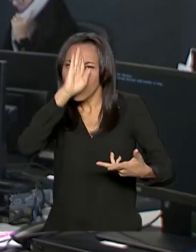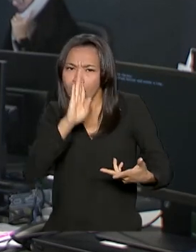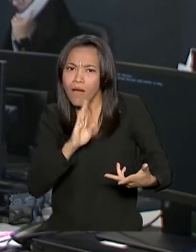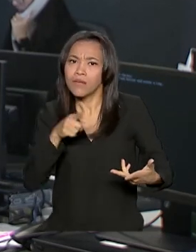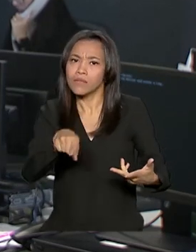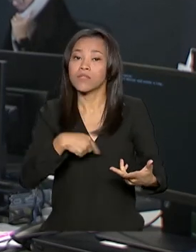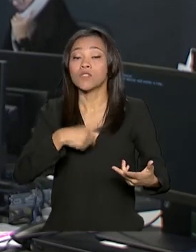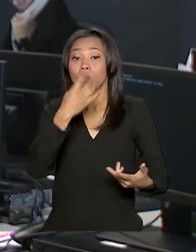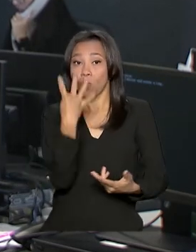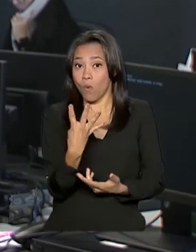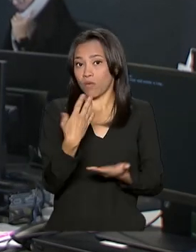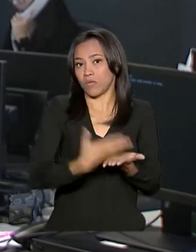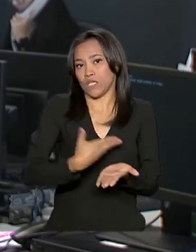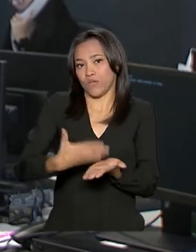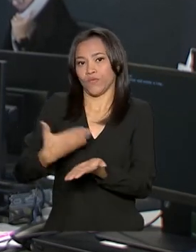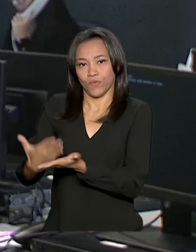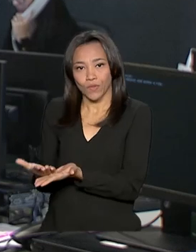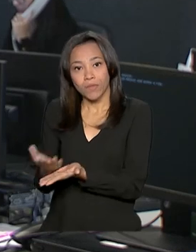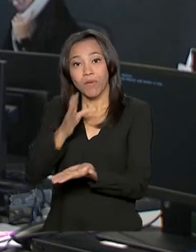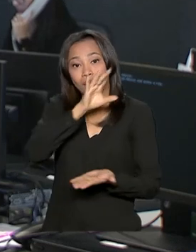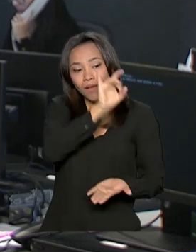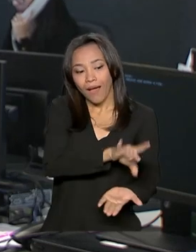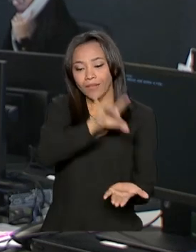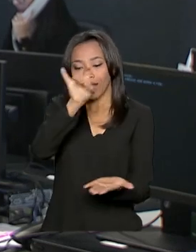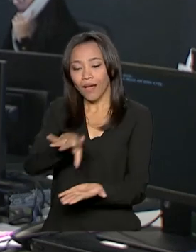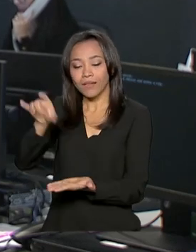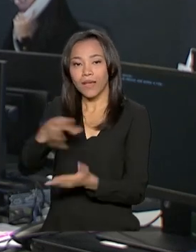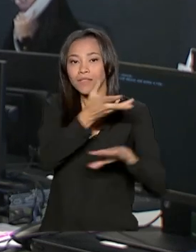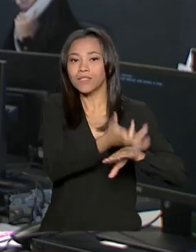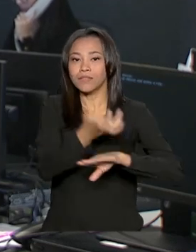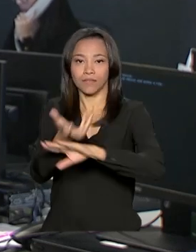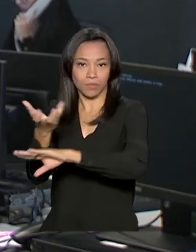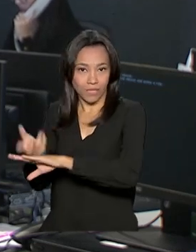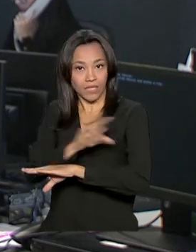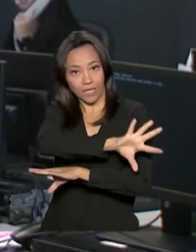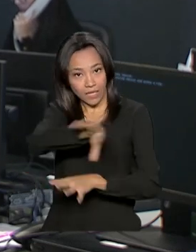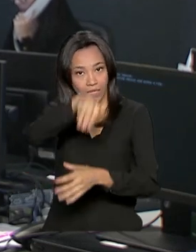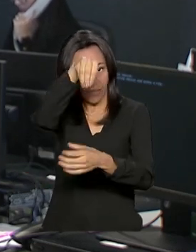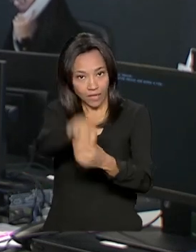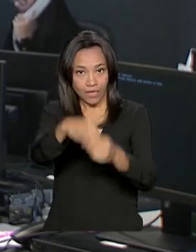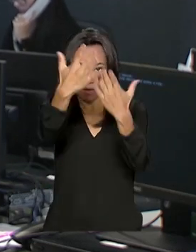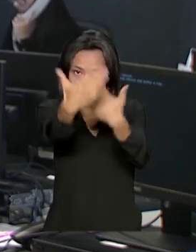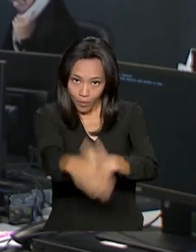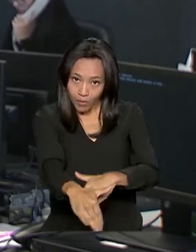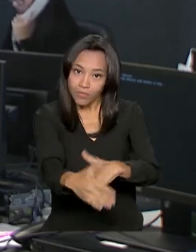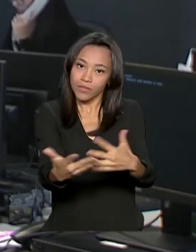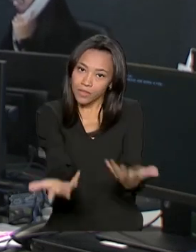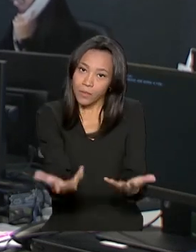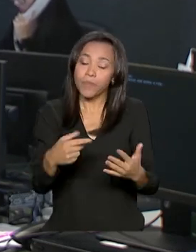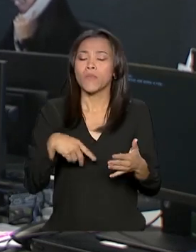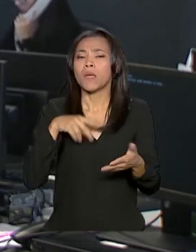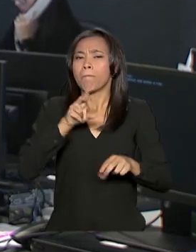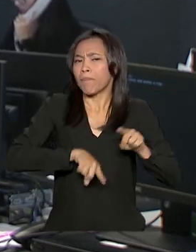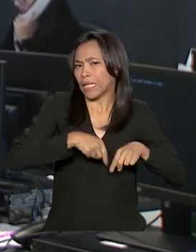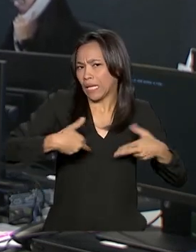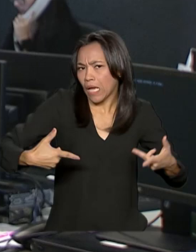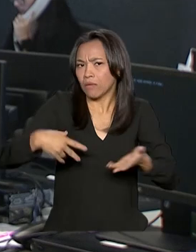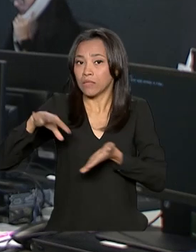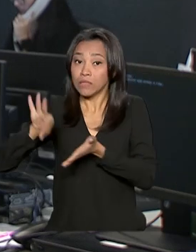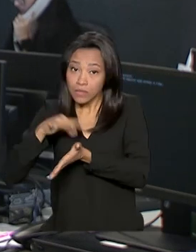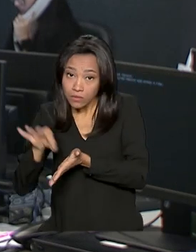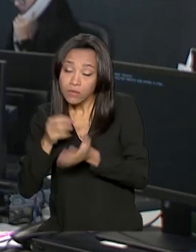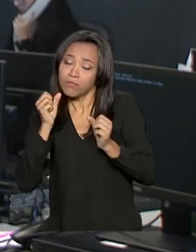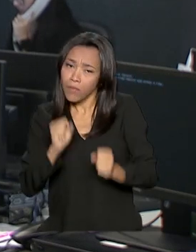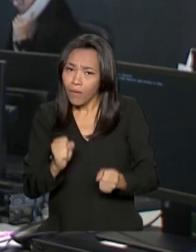são quatro livros do estudante para cada uma das matérias que caem no Enseja. O material e as inscrições podem ser